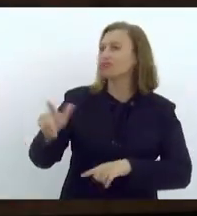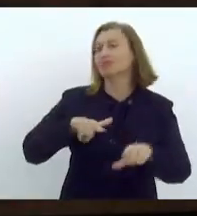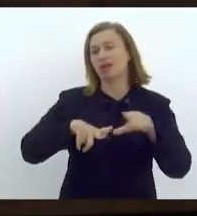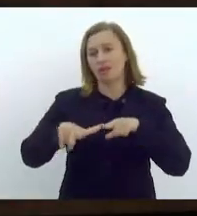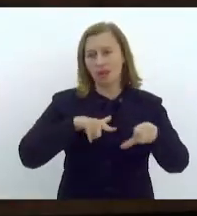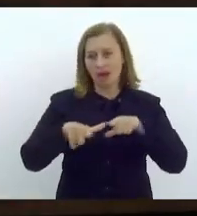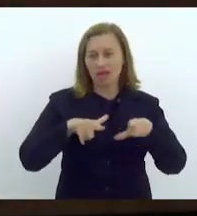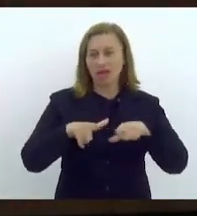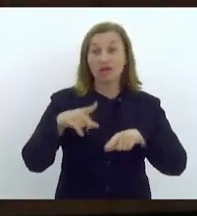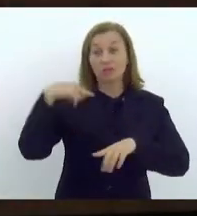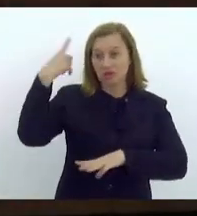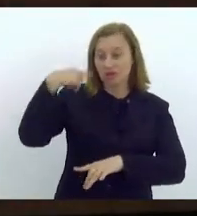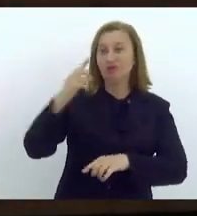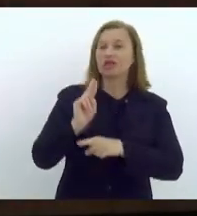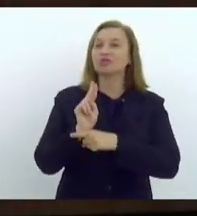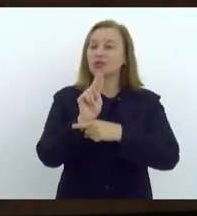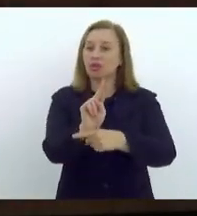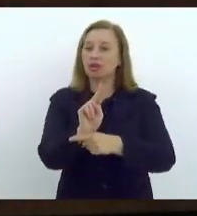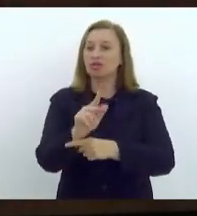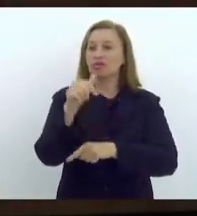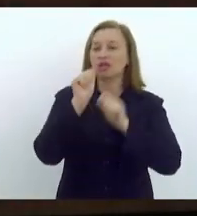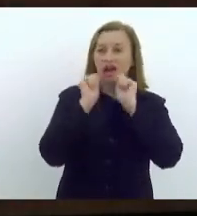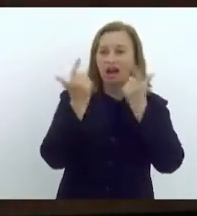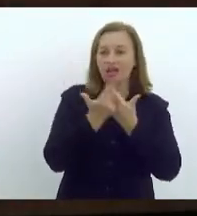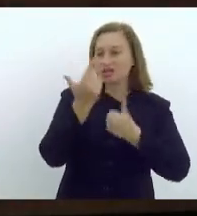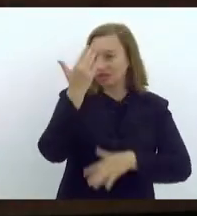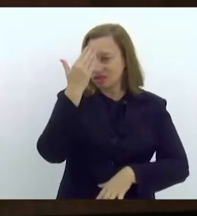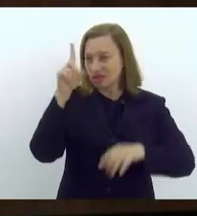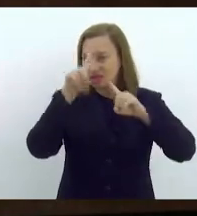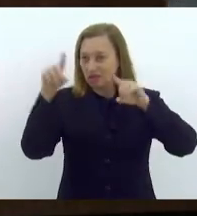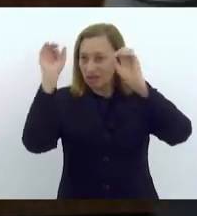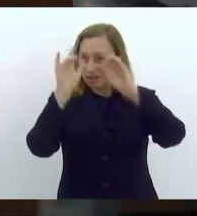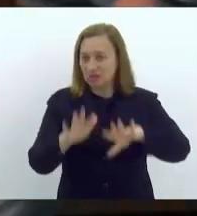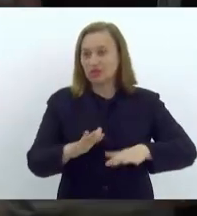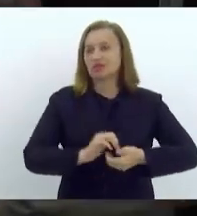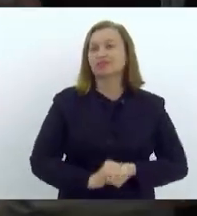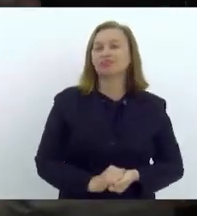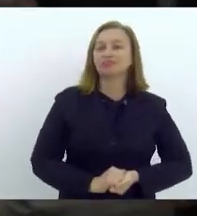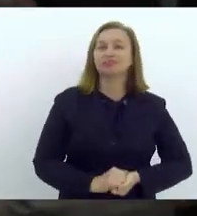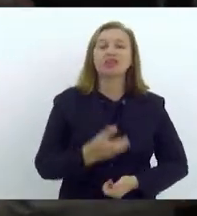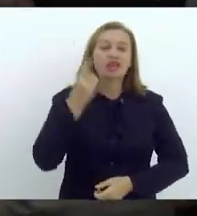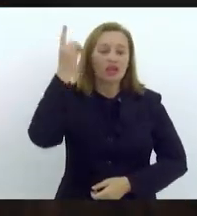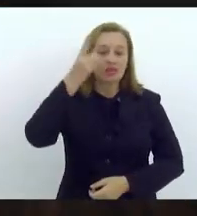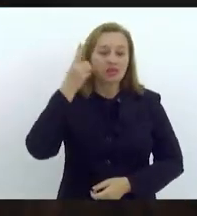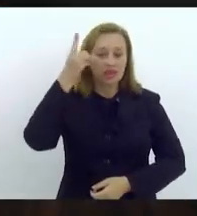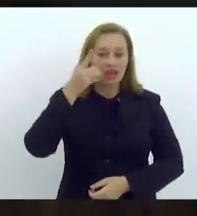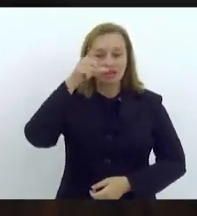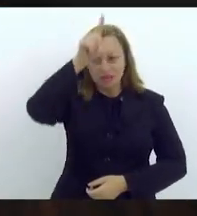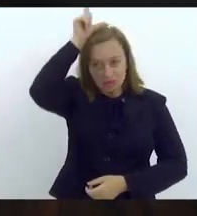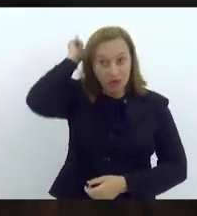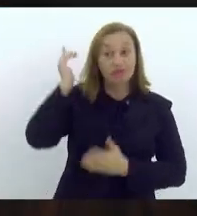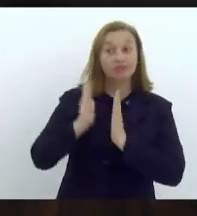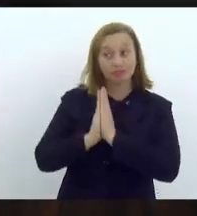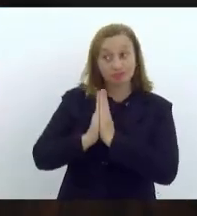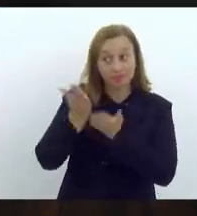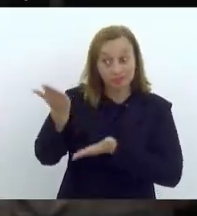como advogado e procurador aqui da Assembleia. Deus abençoe. Deputado Luiz Paulo, por favor.